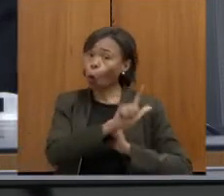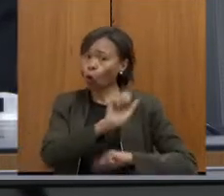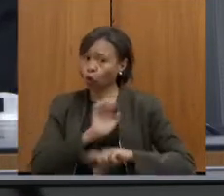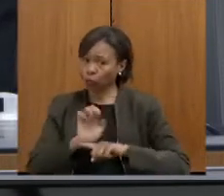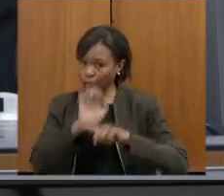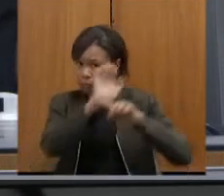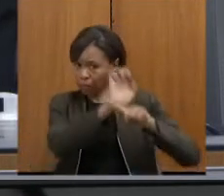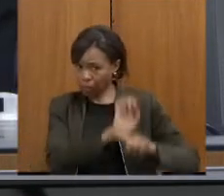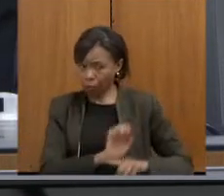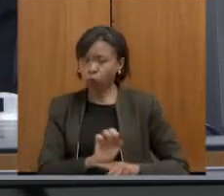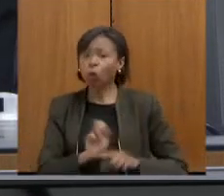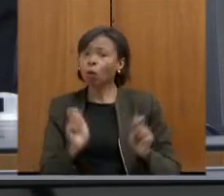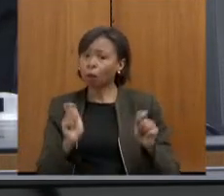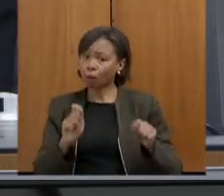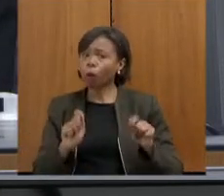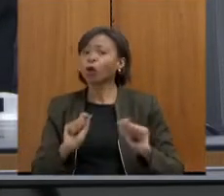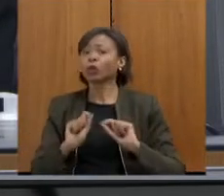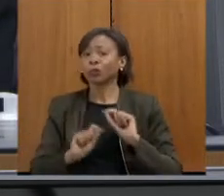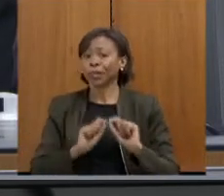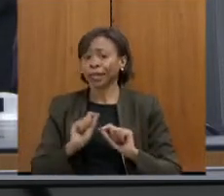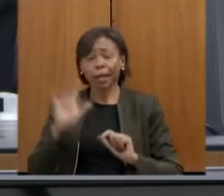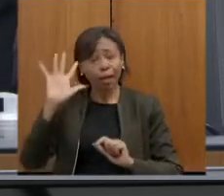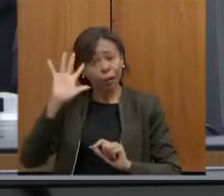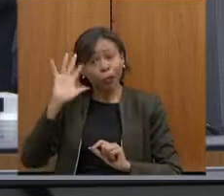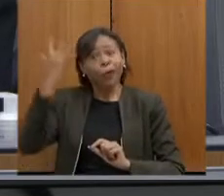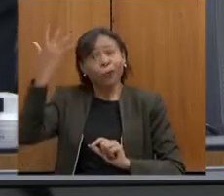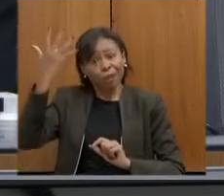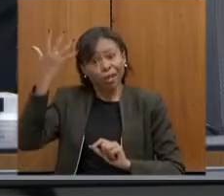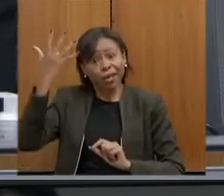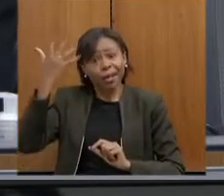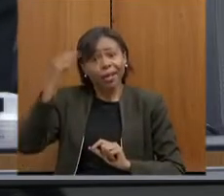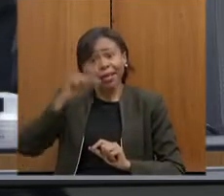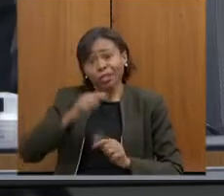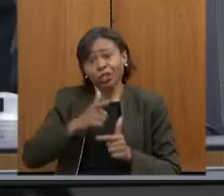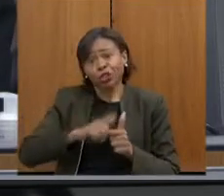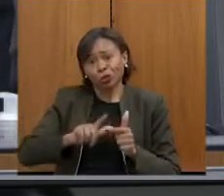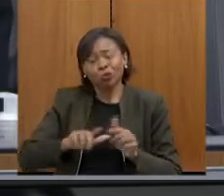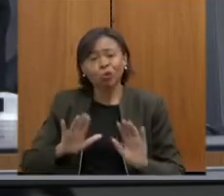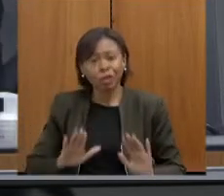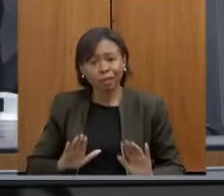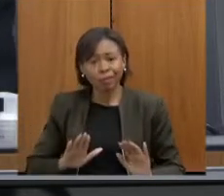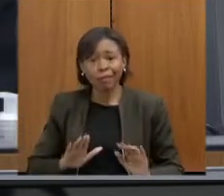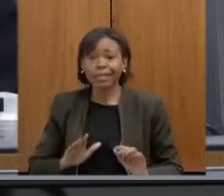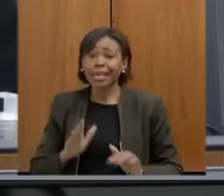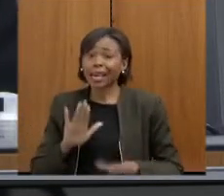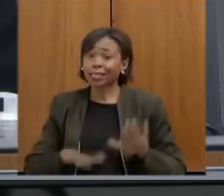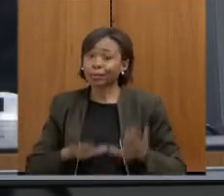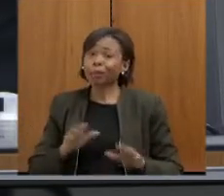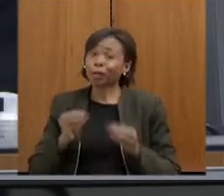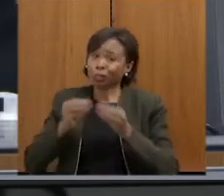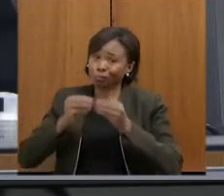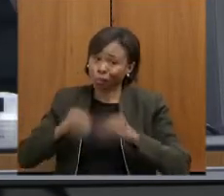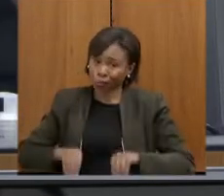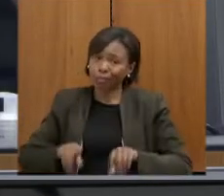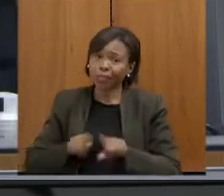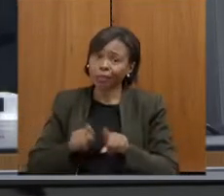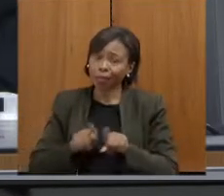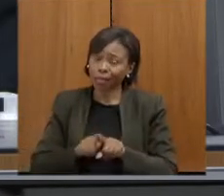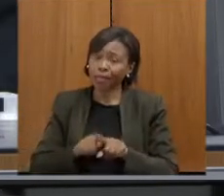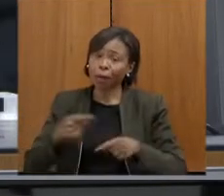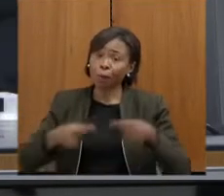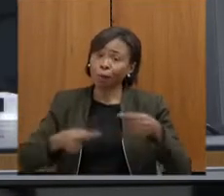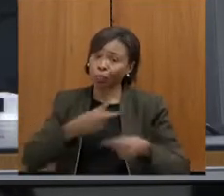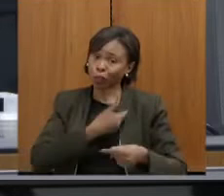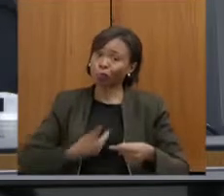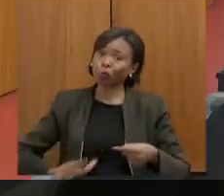atenuar essas medidas que também podem repercutir negativamente no financiamento das políticas públicas aqui em